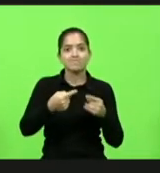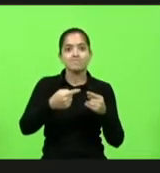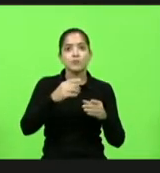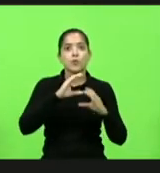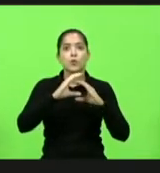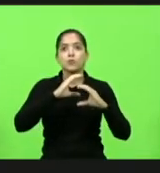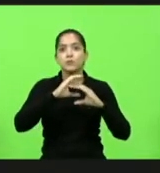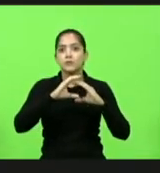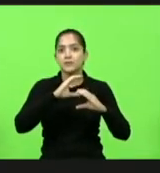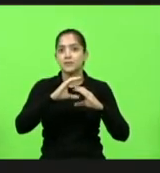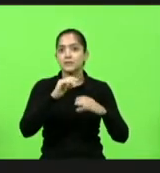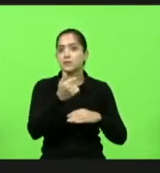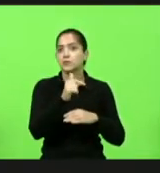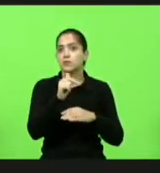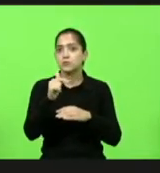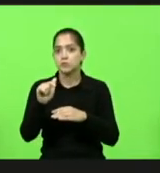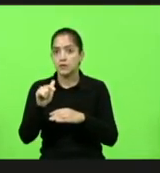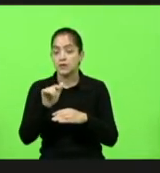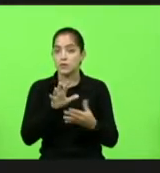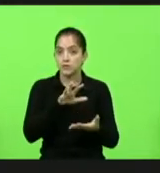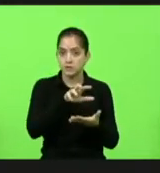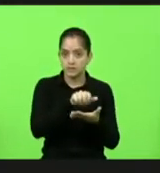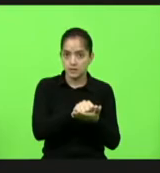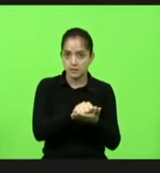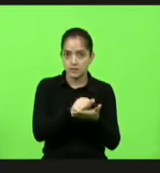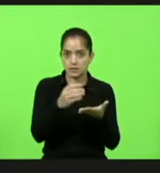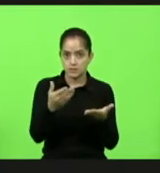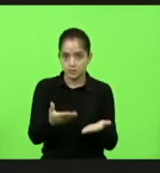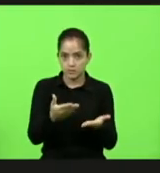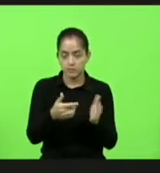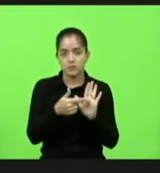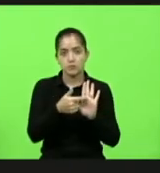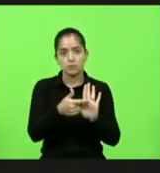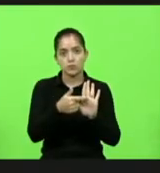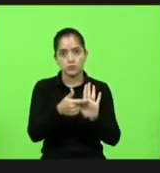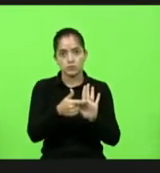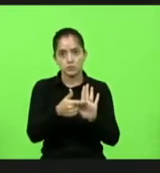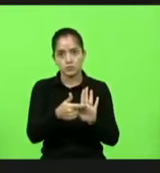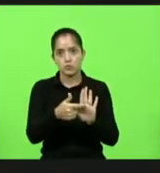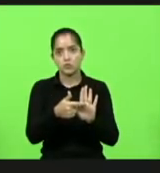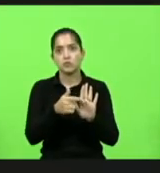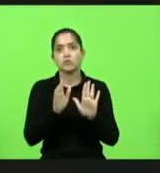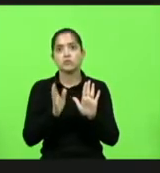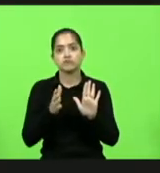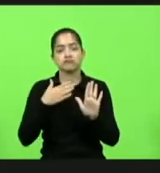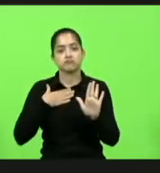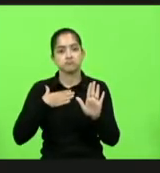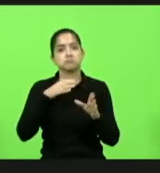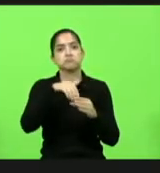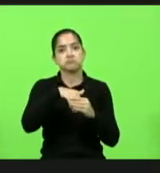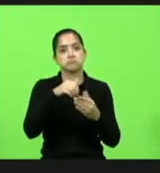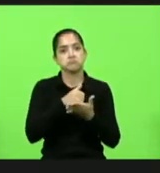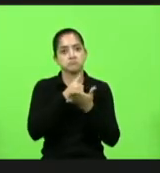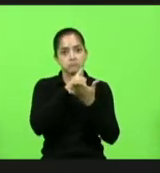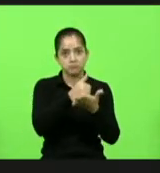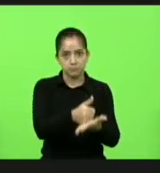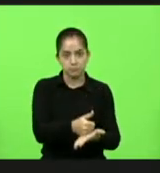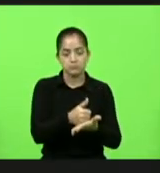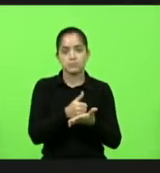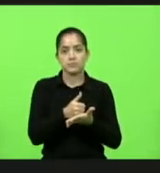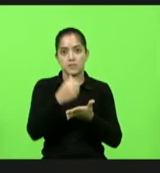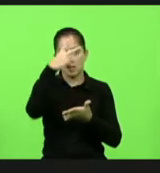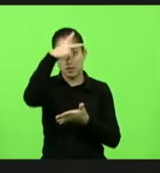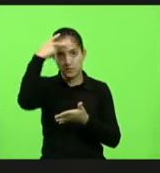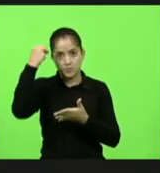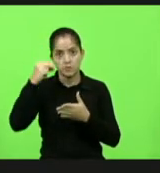si. Então, com esse cadastro que Vossa Excelência está sugerindo, que já tem meu voto favorável, meu apoio, as prefeituras vão